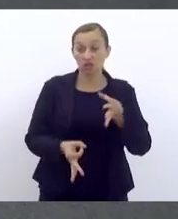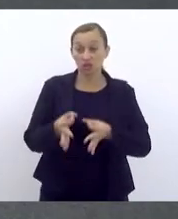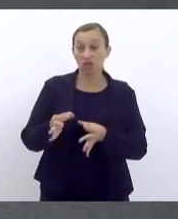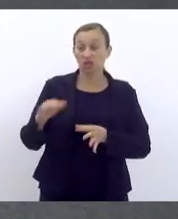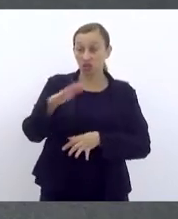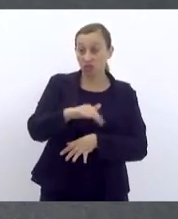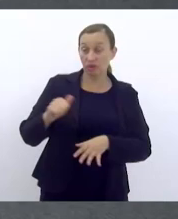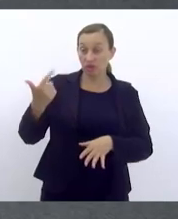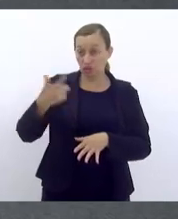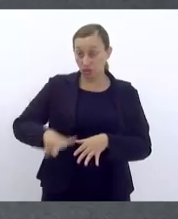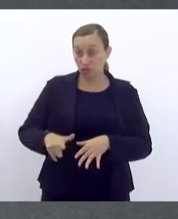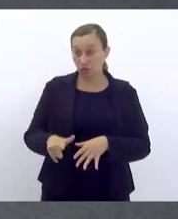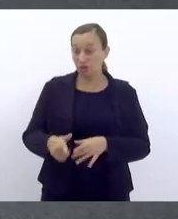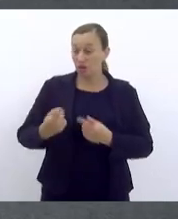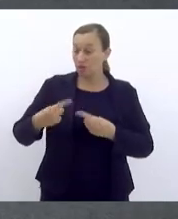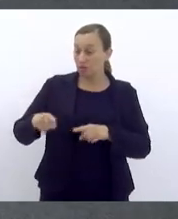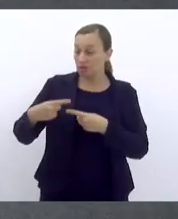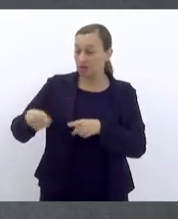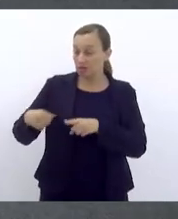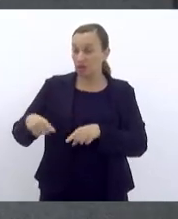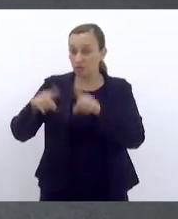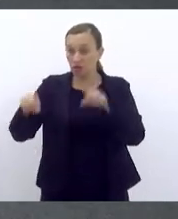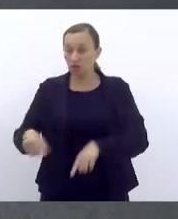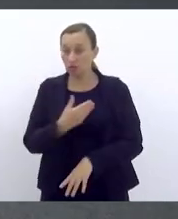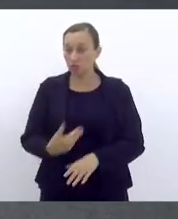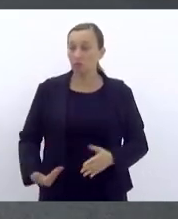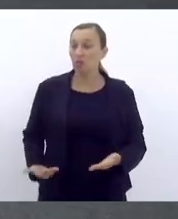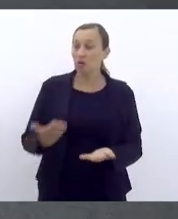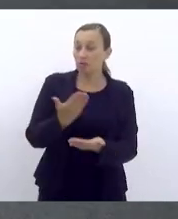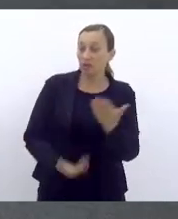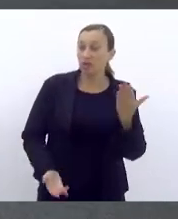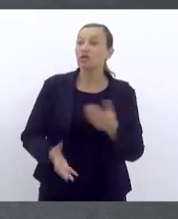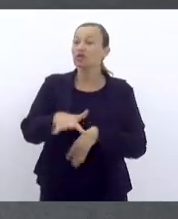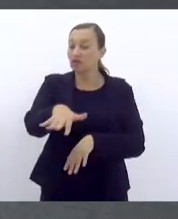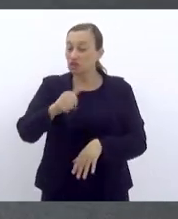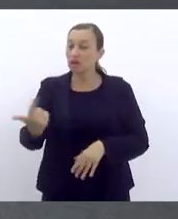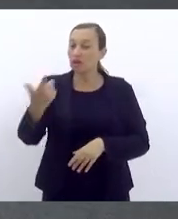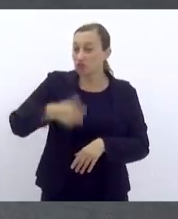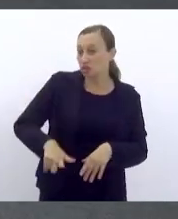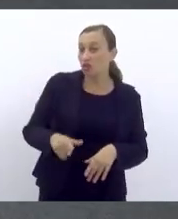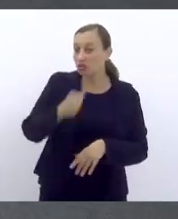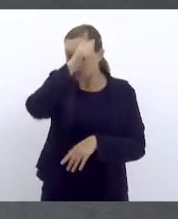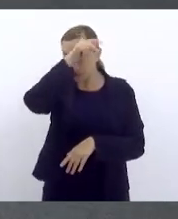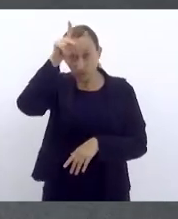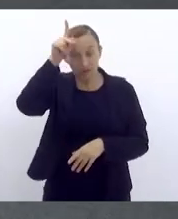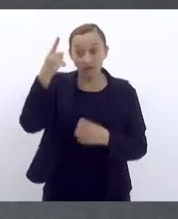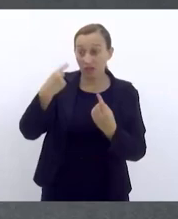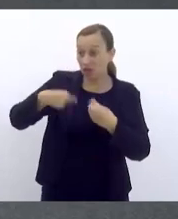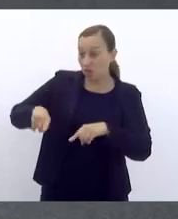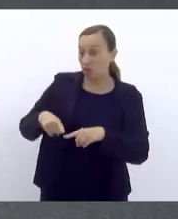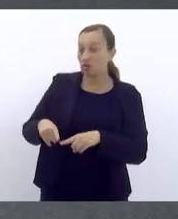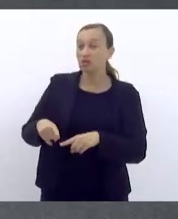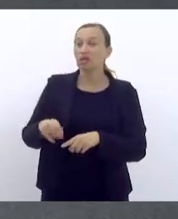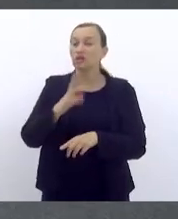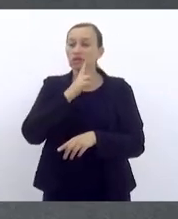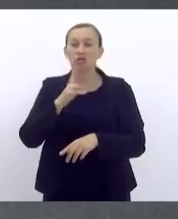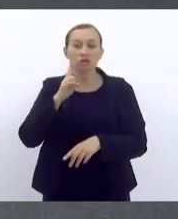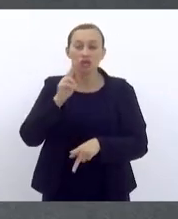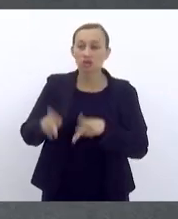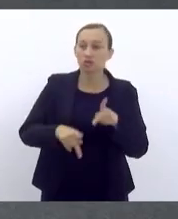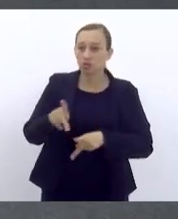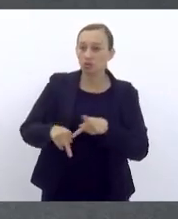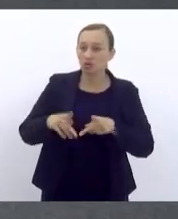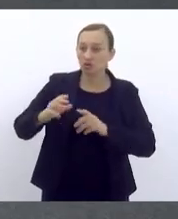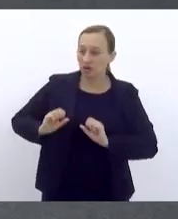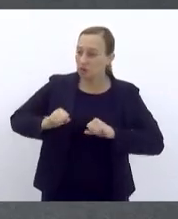Então, esse prefeito que perseguiu os servidores foi derrotado e teve que renomeá-los. Esse prefeito que é contra o restaurante popular, a gente vai